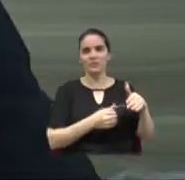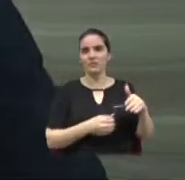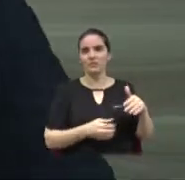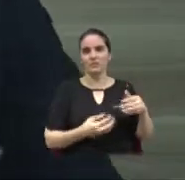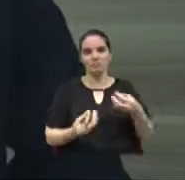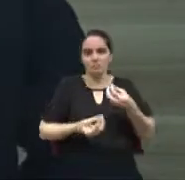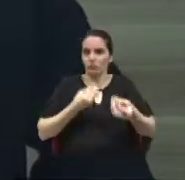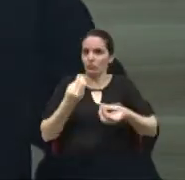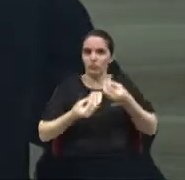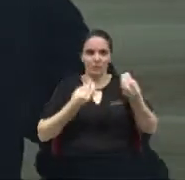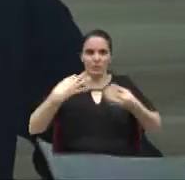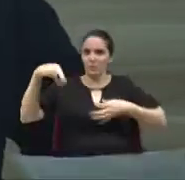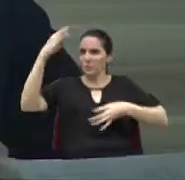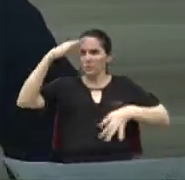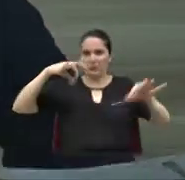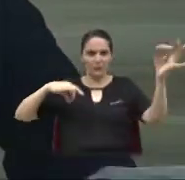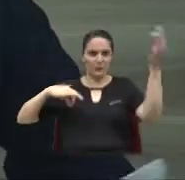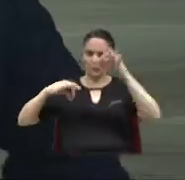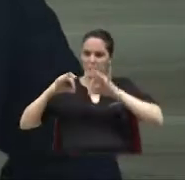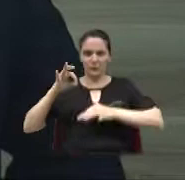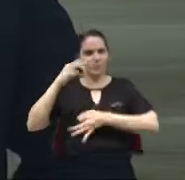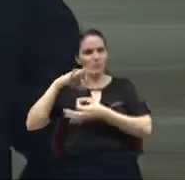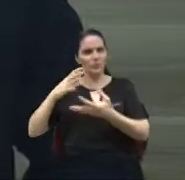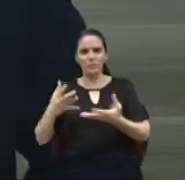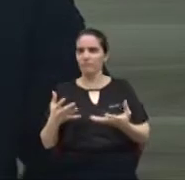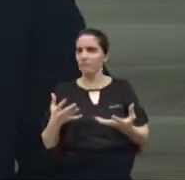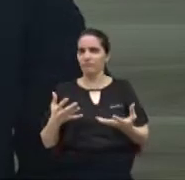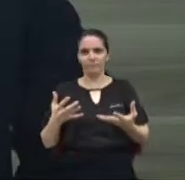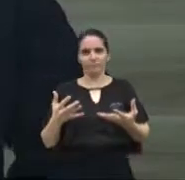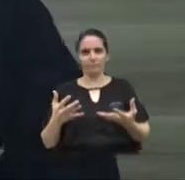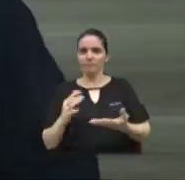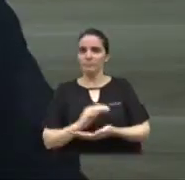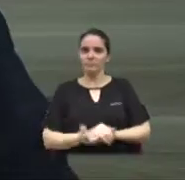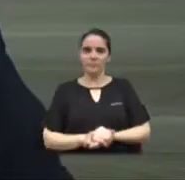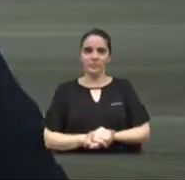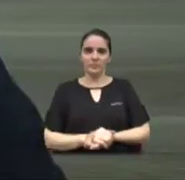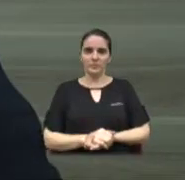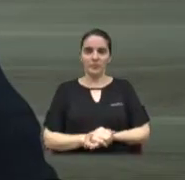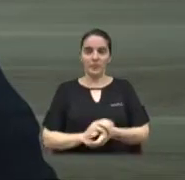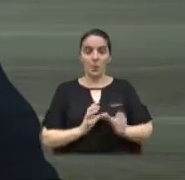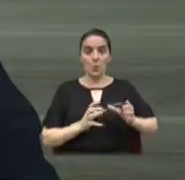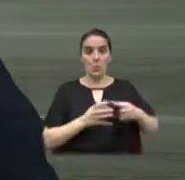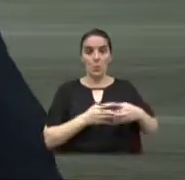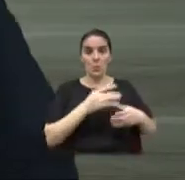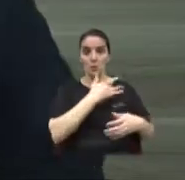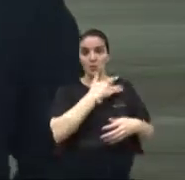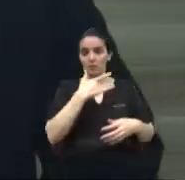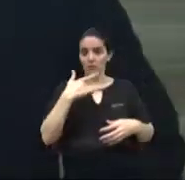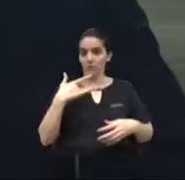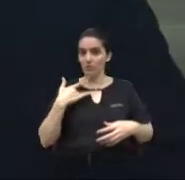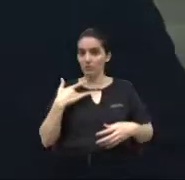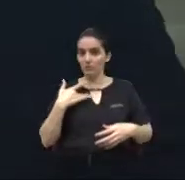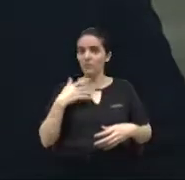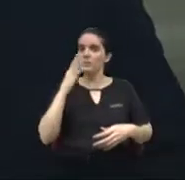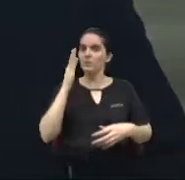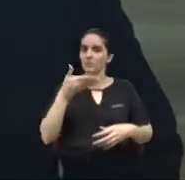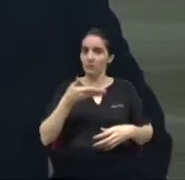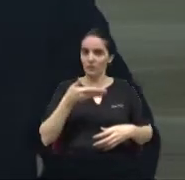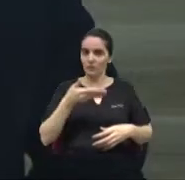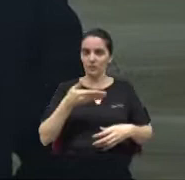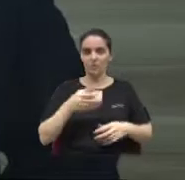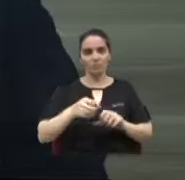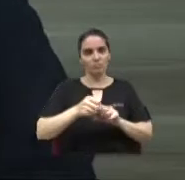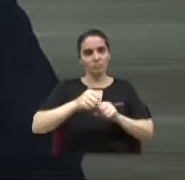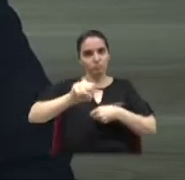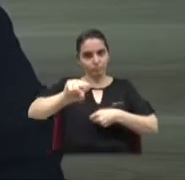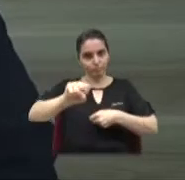infestação de mosca, realmente, ali no bairro. A Comissão da Saúde já expediu o ofício, nós já estamos